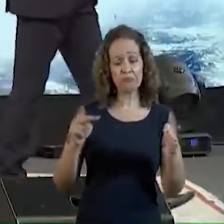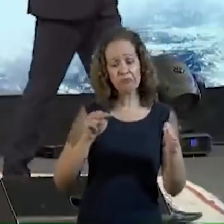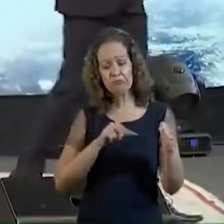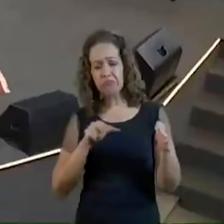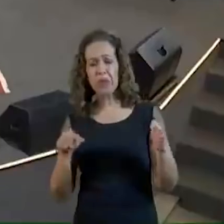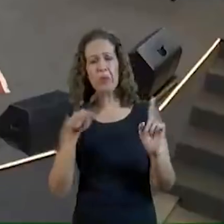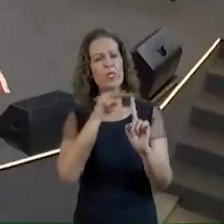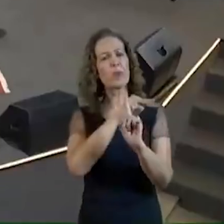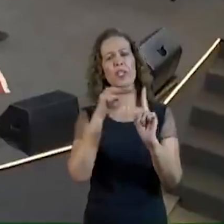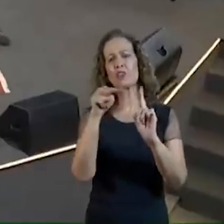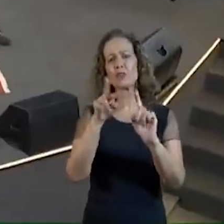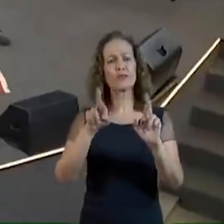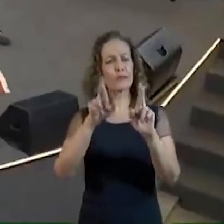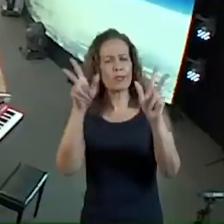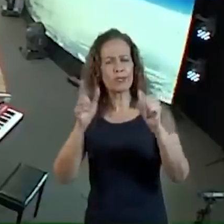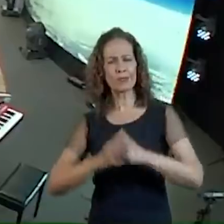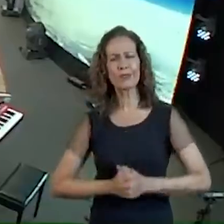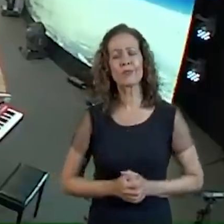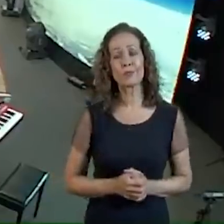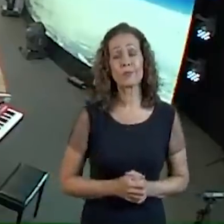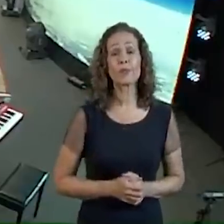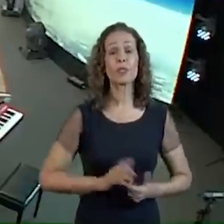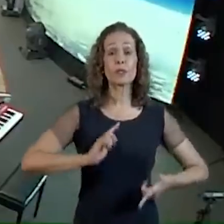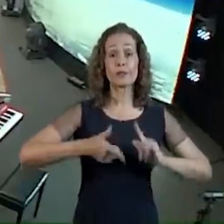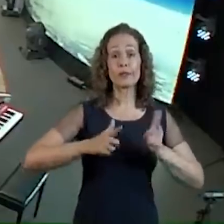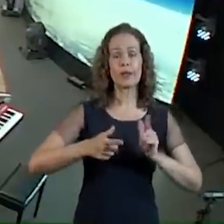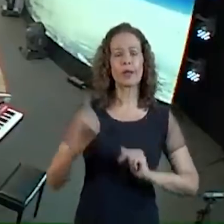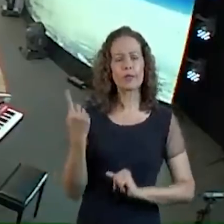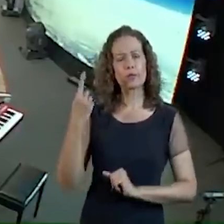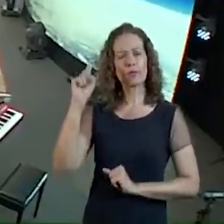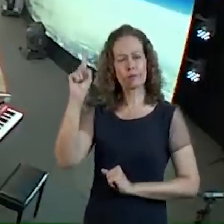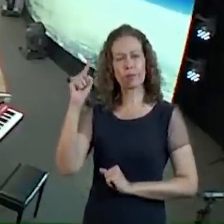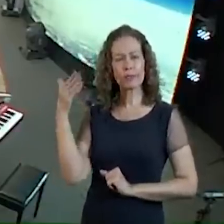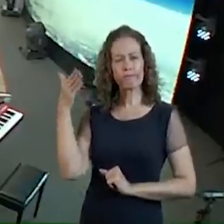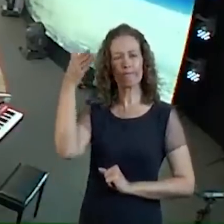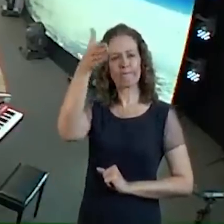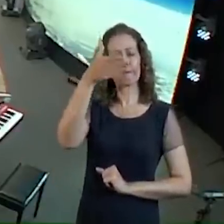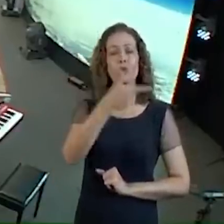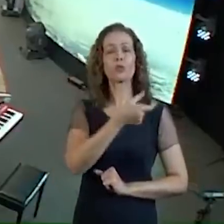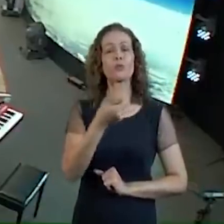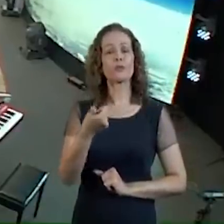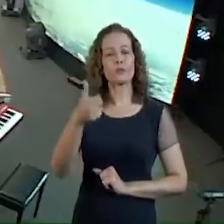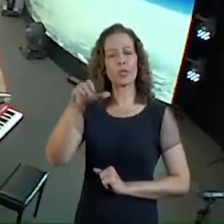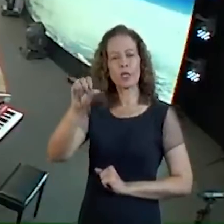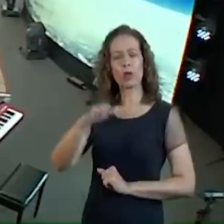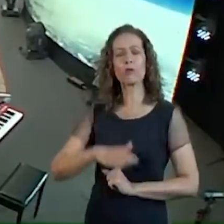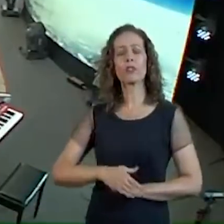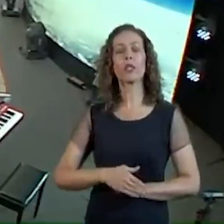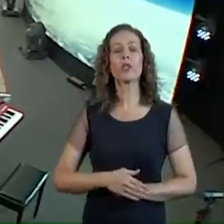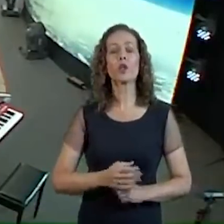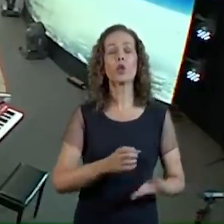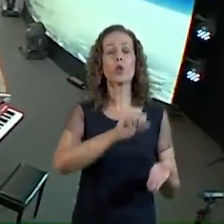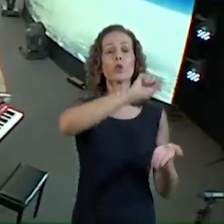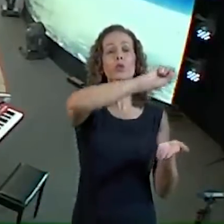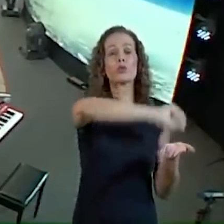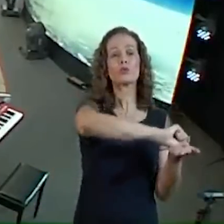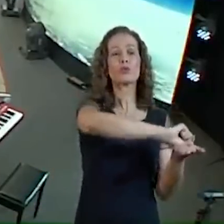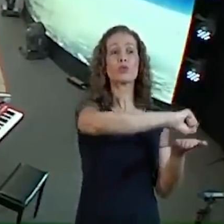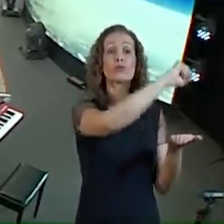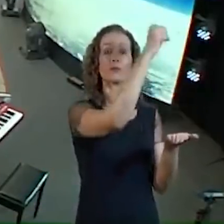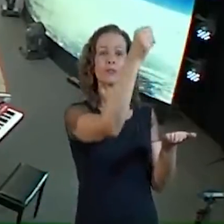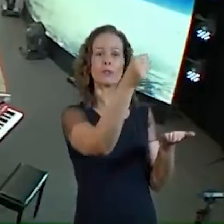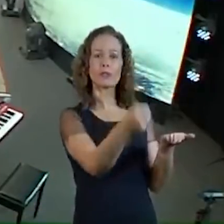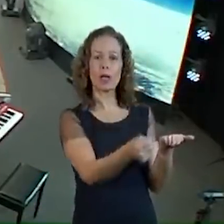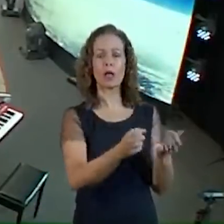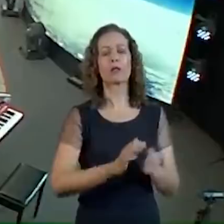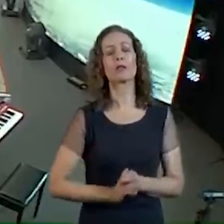A última vez que eu fui a Israel Em 2019 Nós subimos o monte Sinai Você leva Quatro horas subindo E três horas descendo